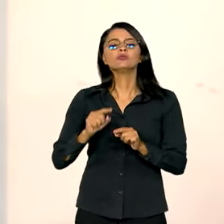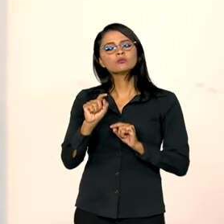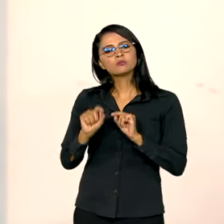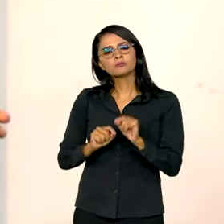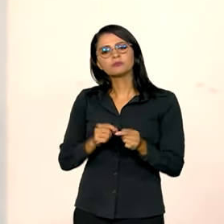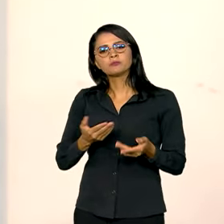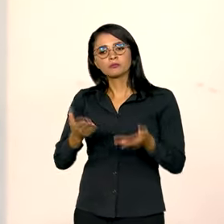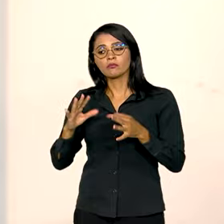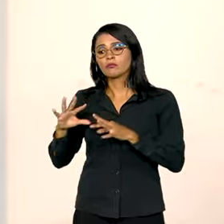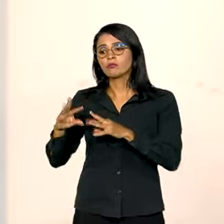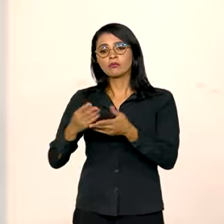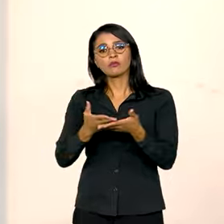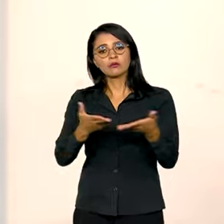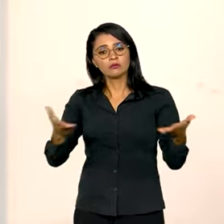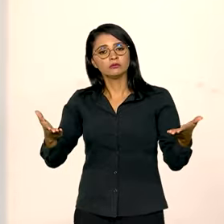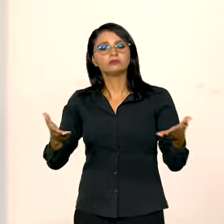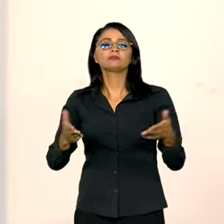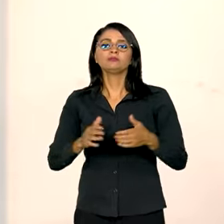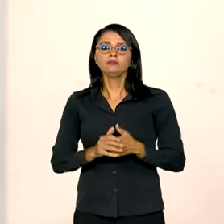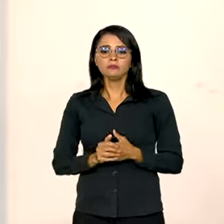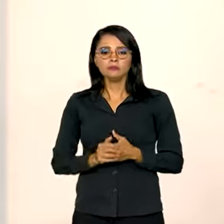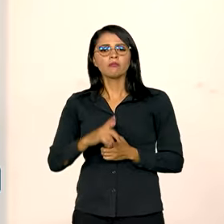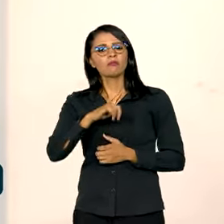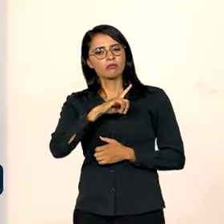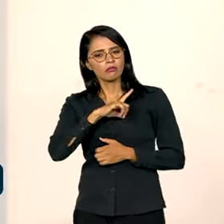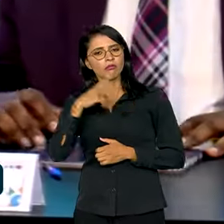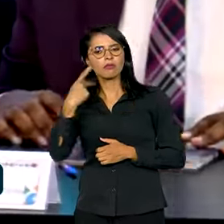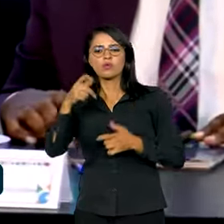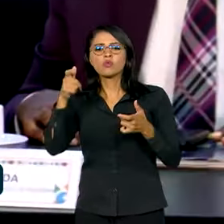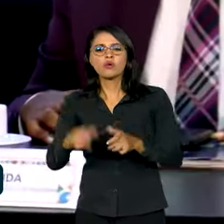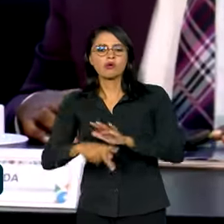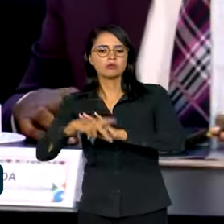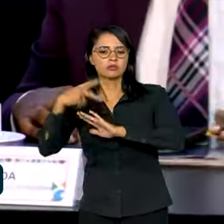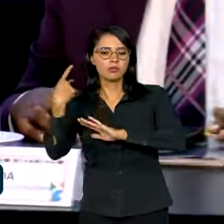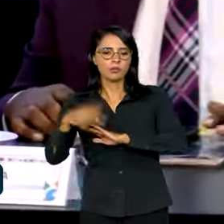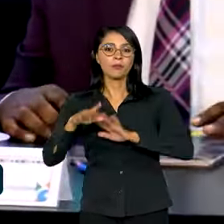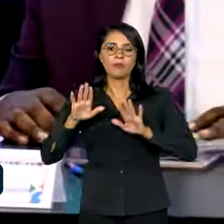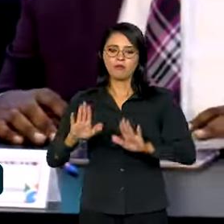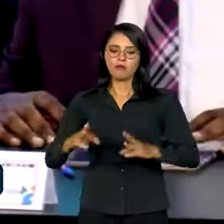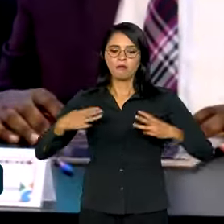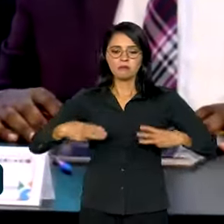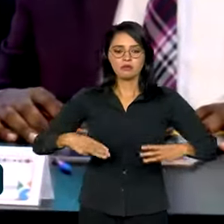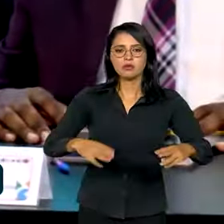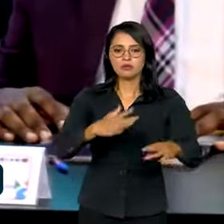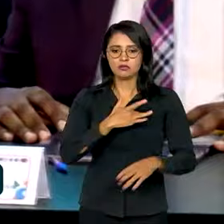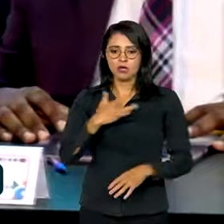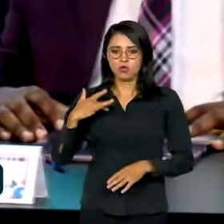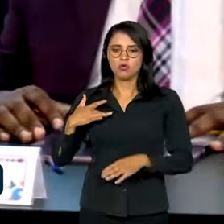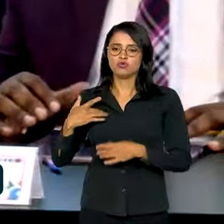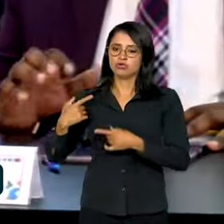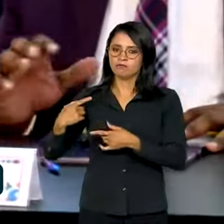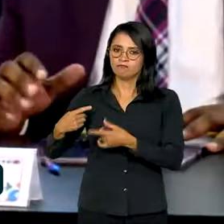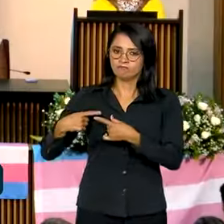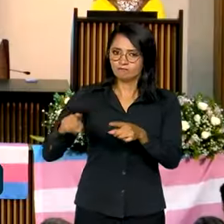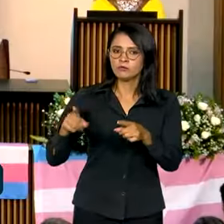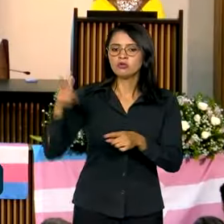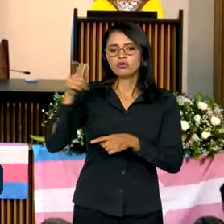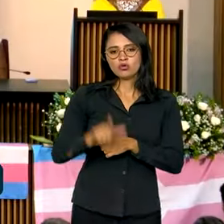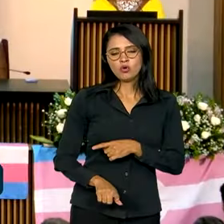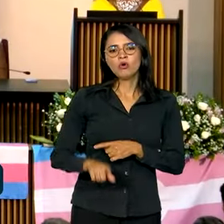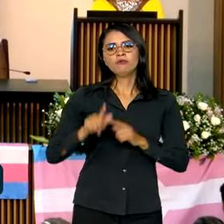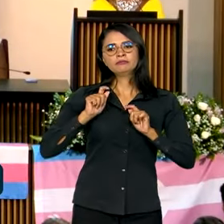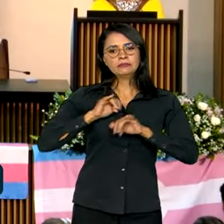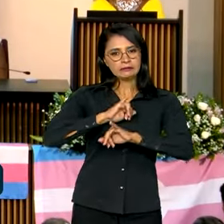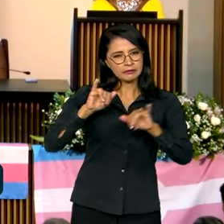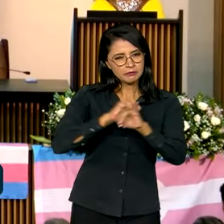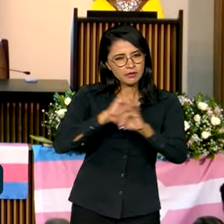que todas tenham o seu lugar. Já o Ministério da Saúde lançou novamente a campanha Travesti